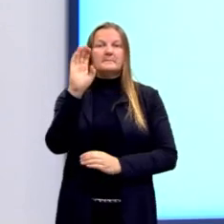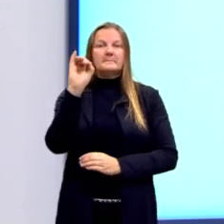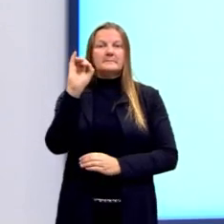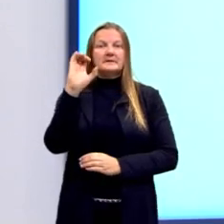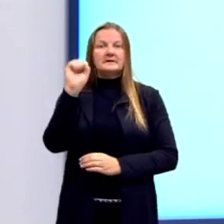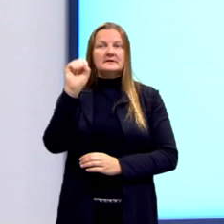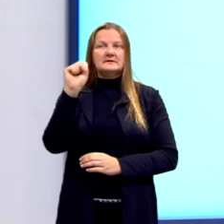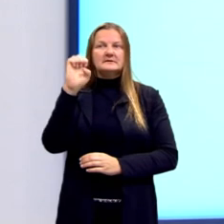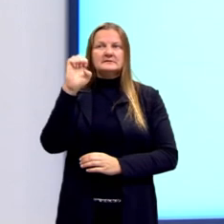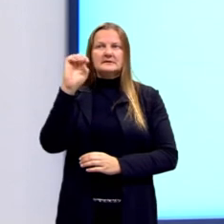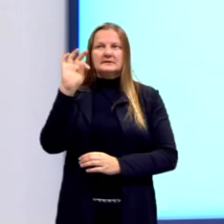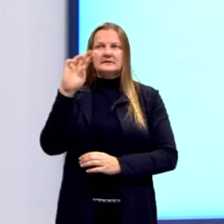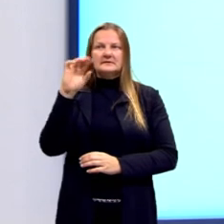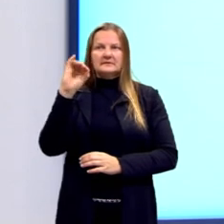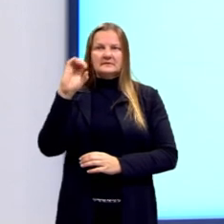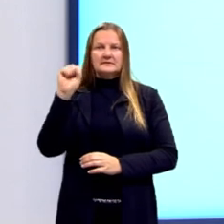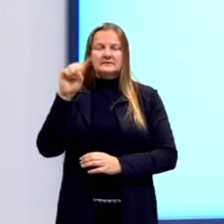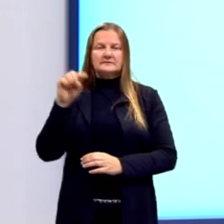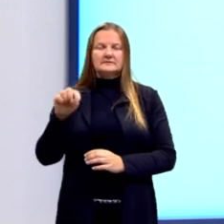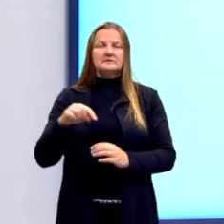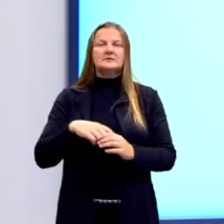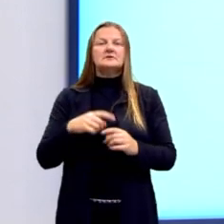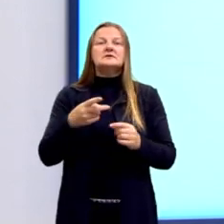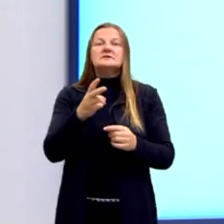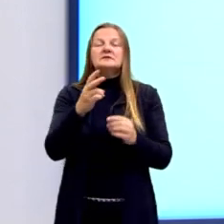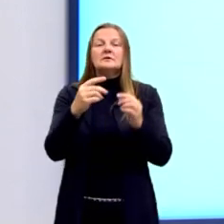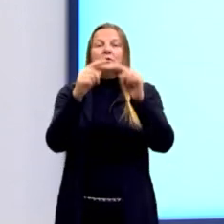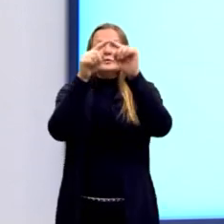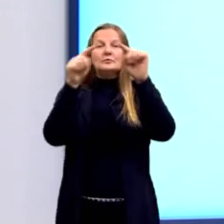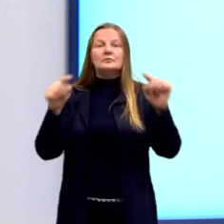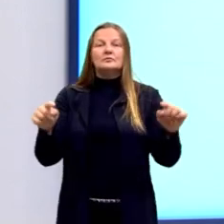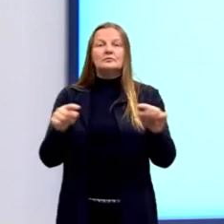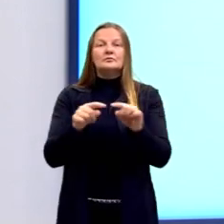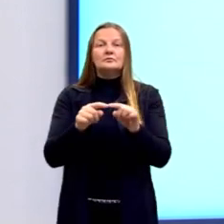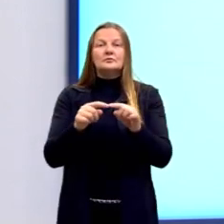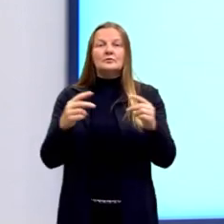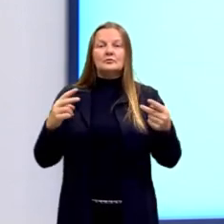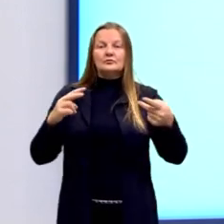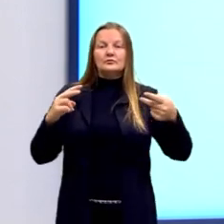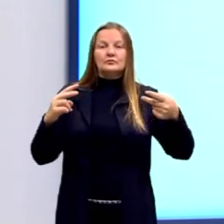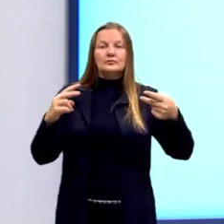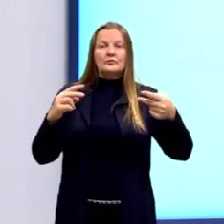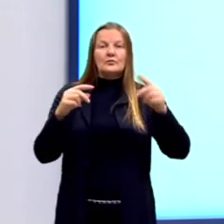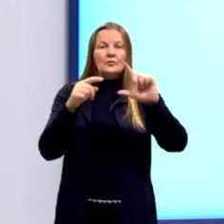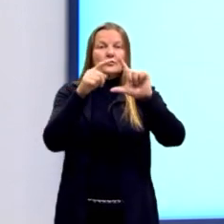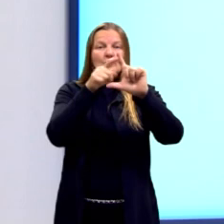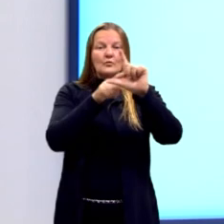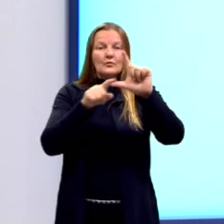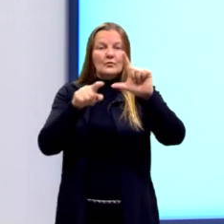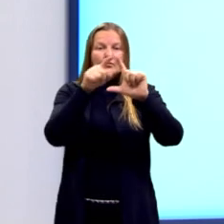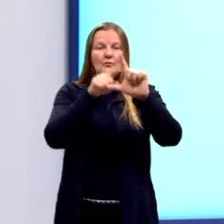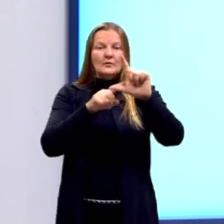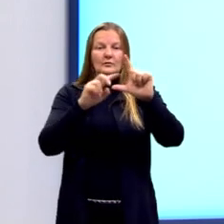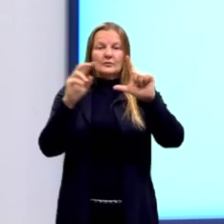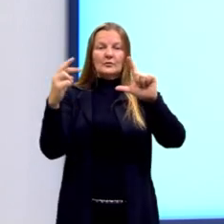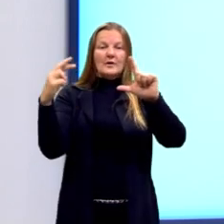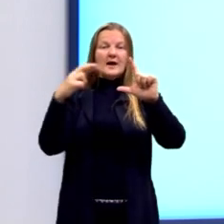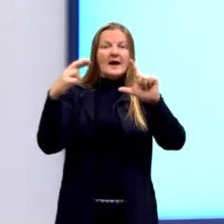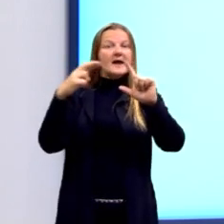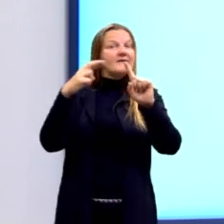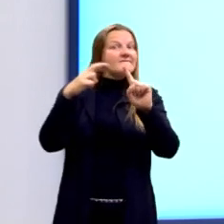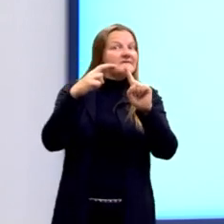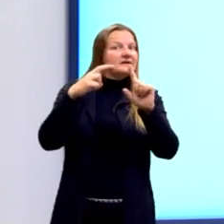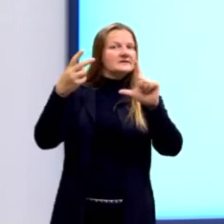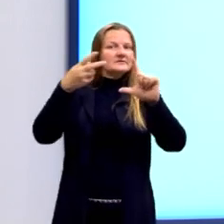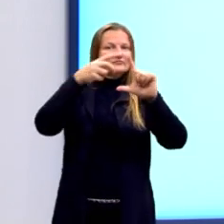de um vértice do triângulo e divide ao meio o ângulo referente a esse vértice. O incentro então, ele